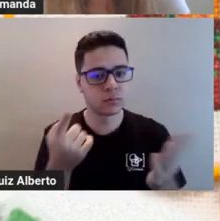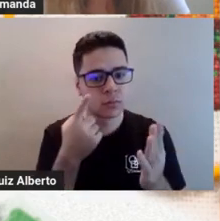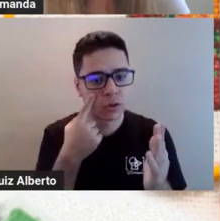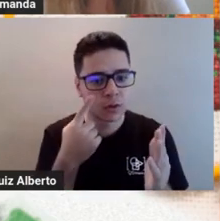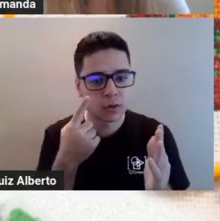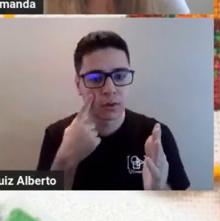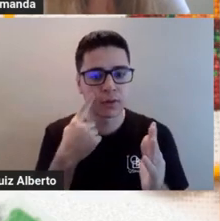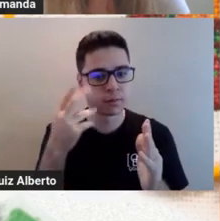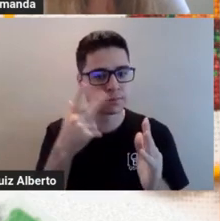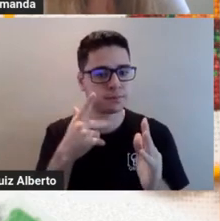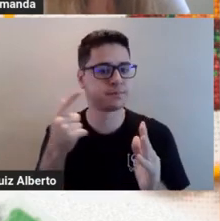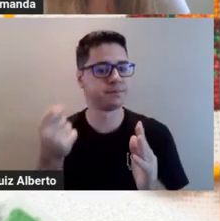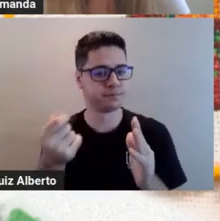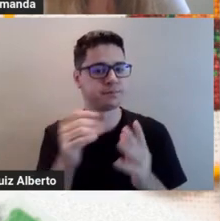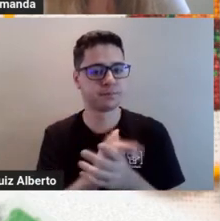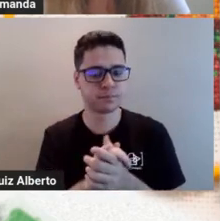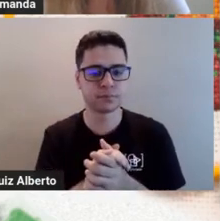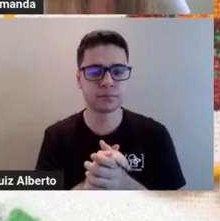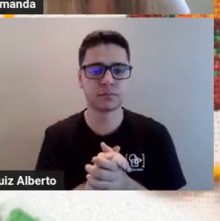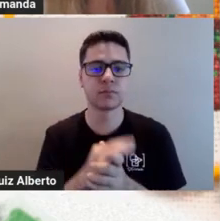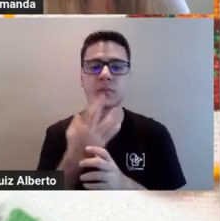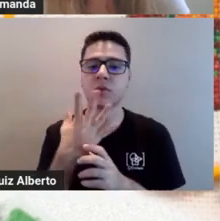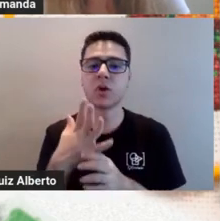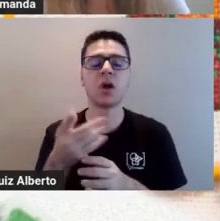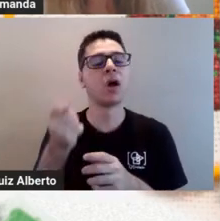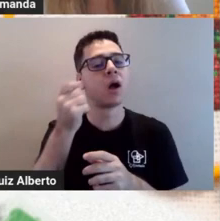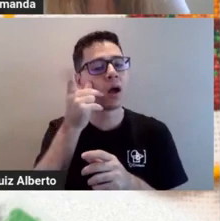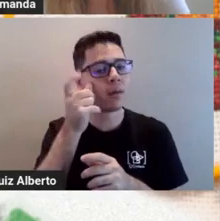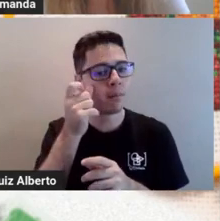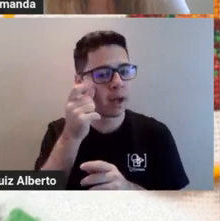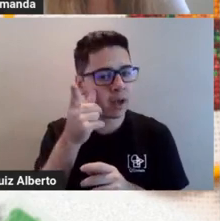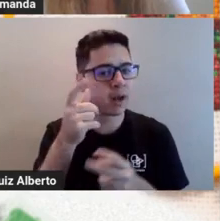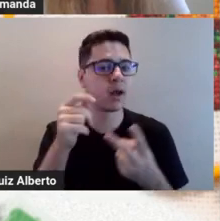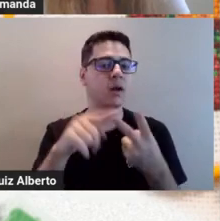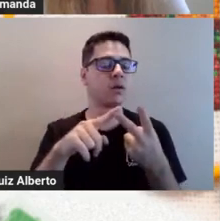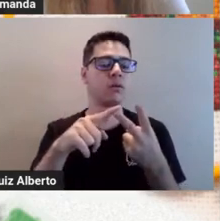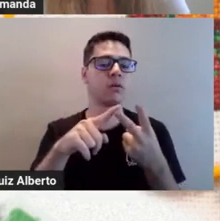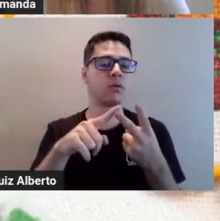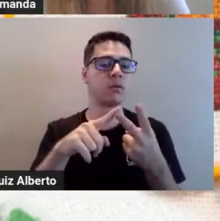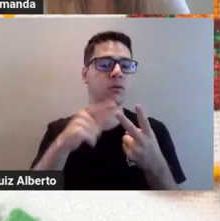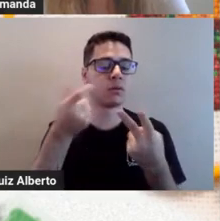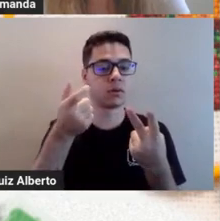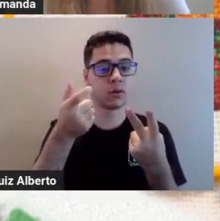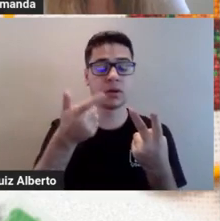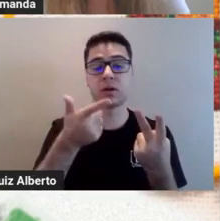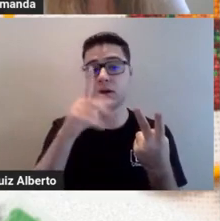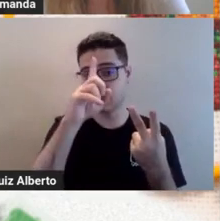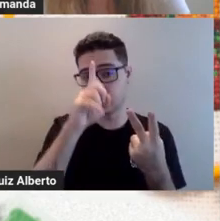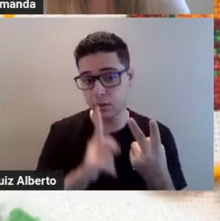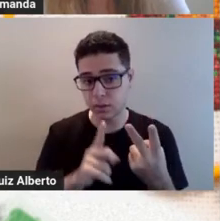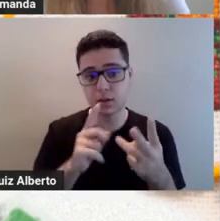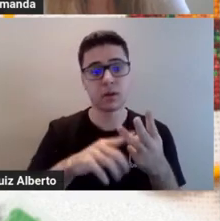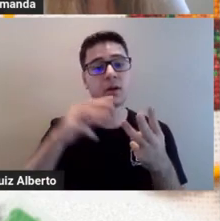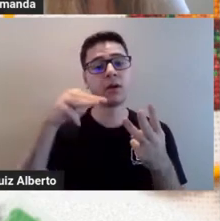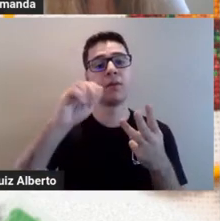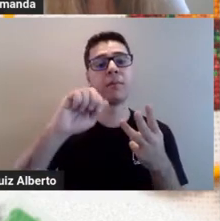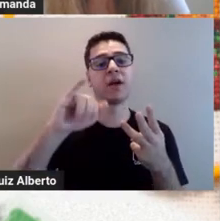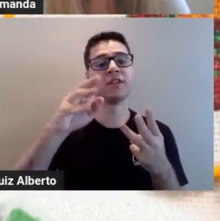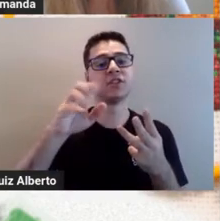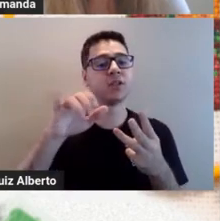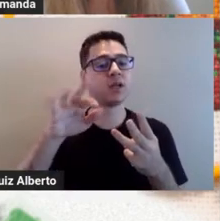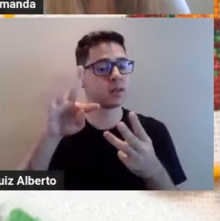cores. Então, as primárias, amarelo, azul e magenta. Então, ali no círculo, amarelo, azul e magenta.